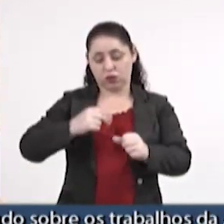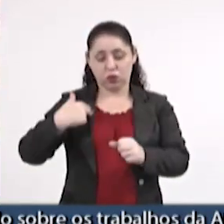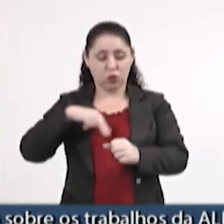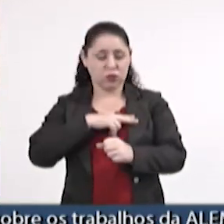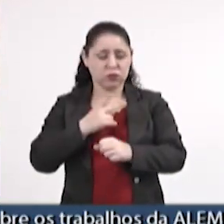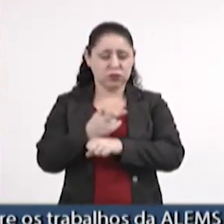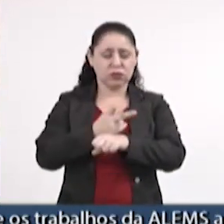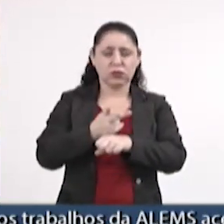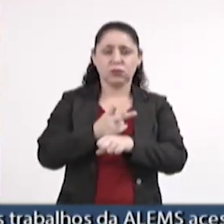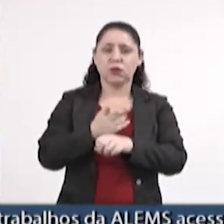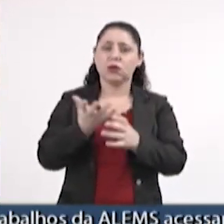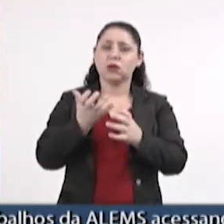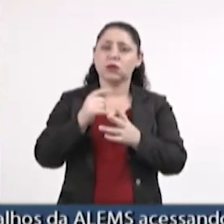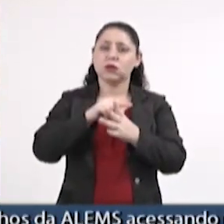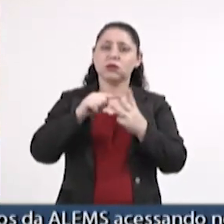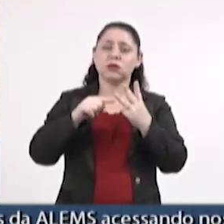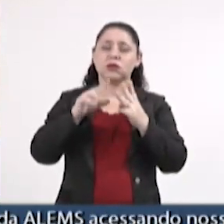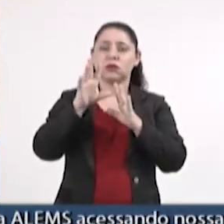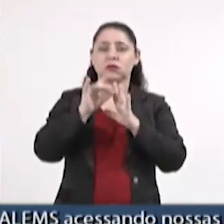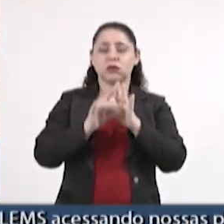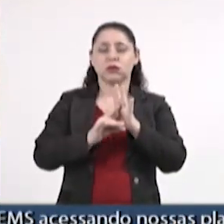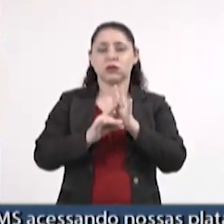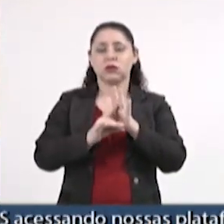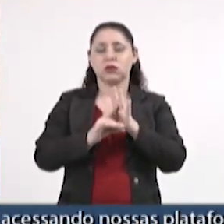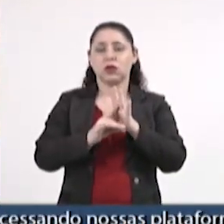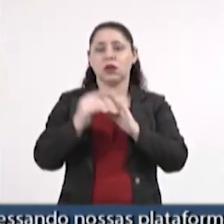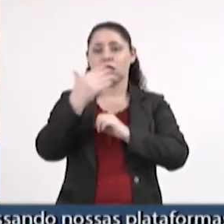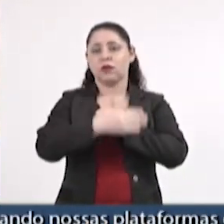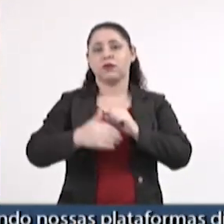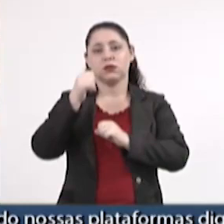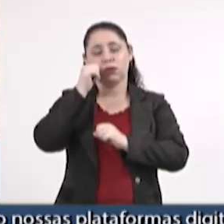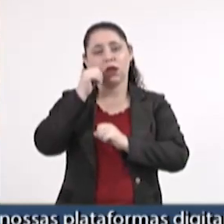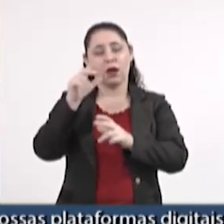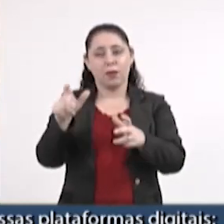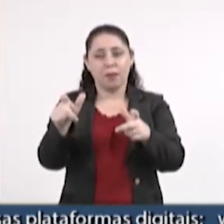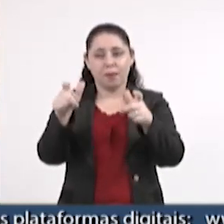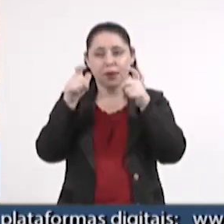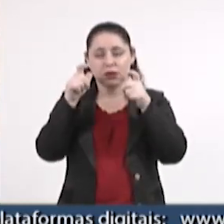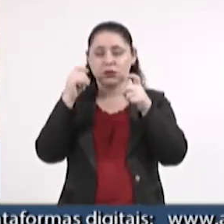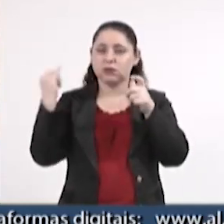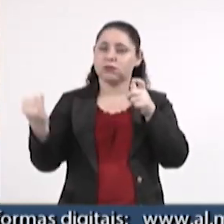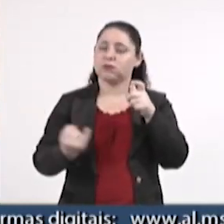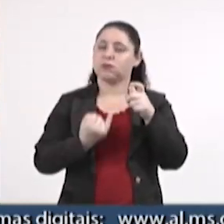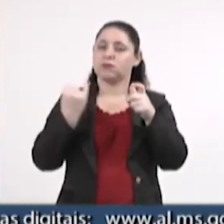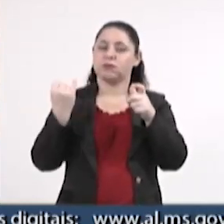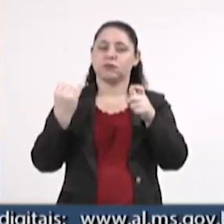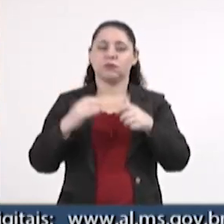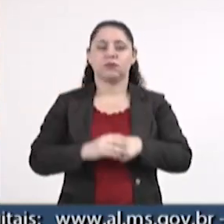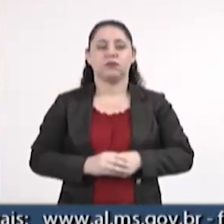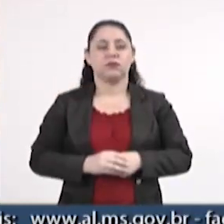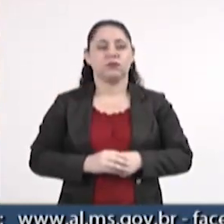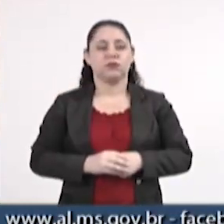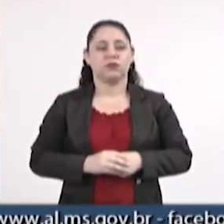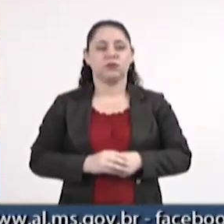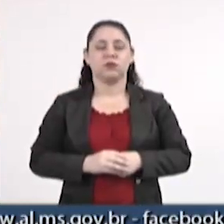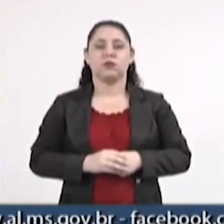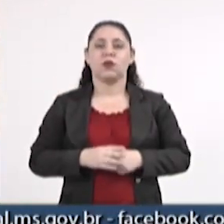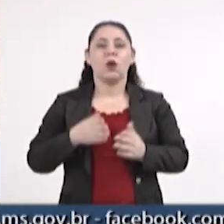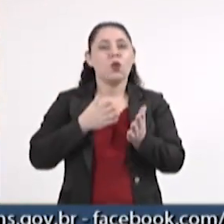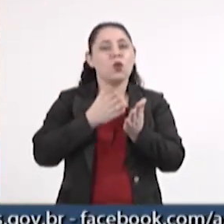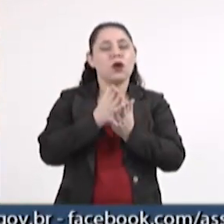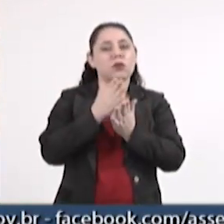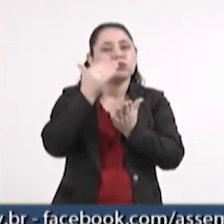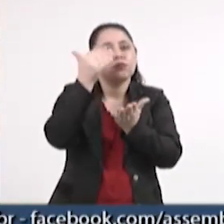busca, eu queria apontar três aspectos que, na defesa da mulher, a gente percebe tão importantes para que, no meio desse